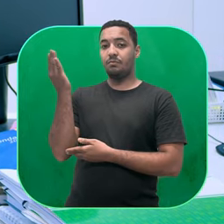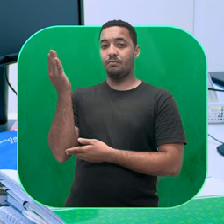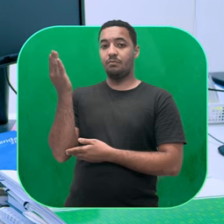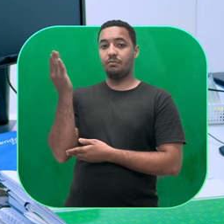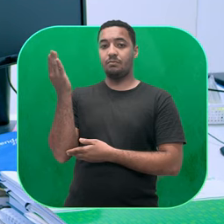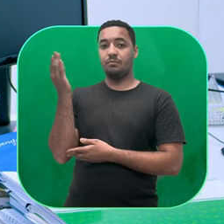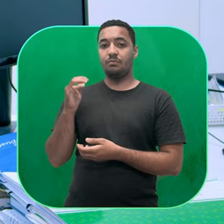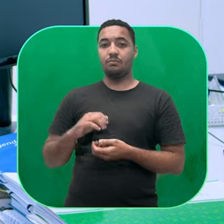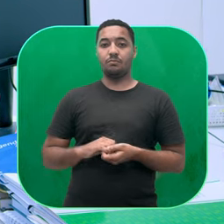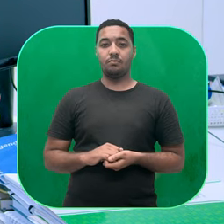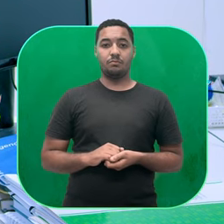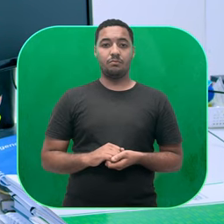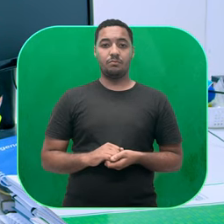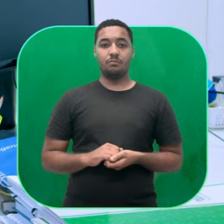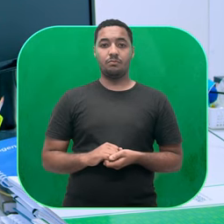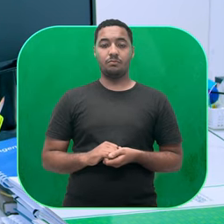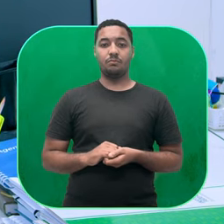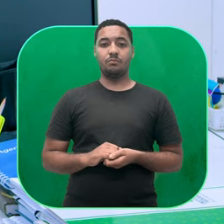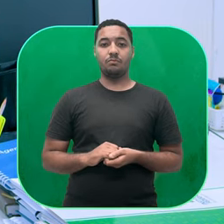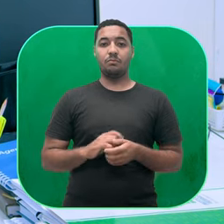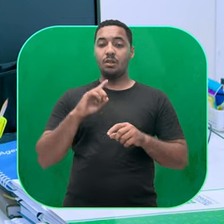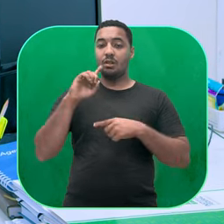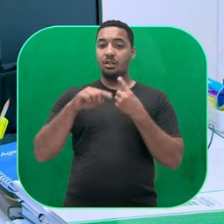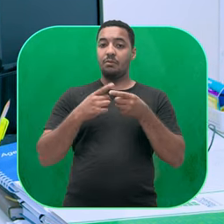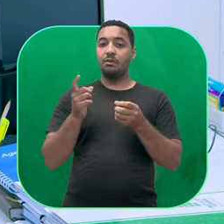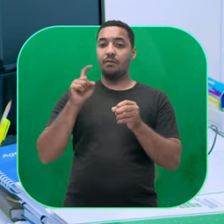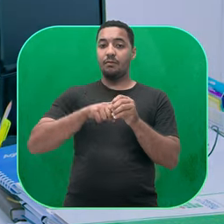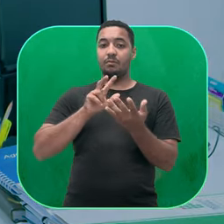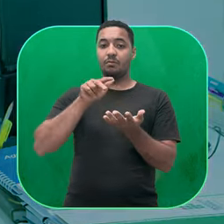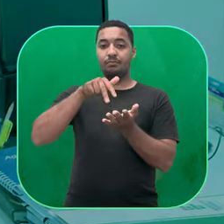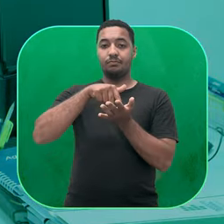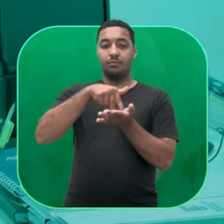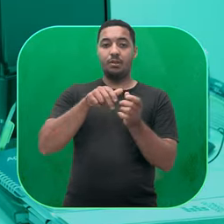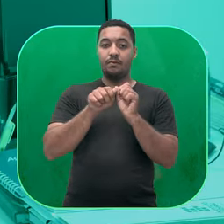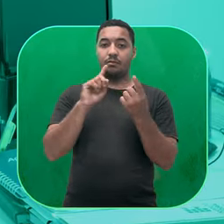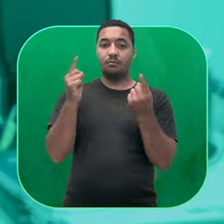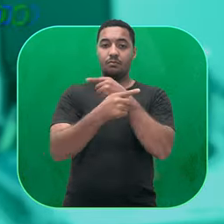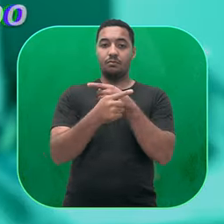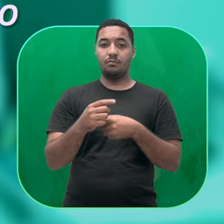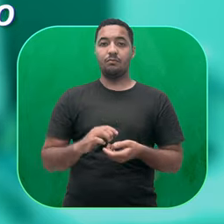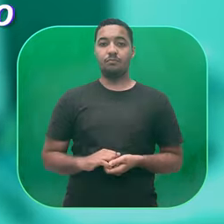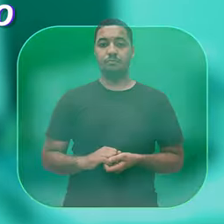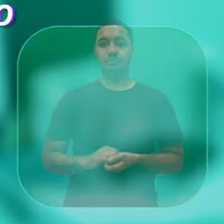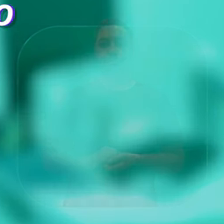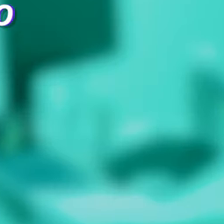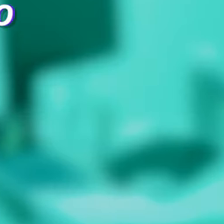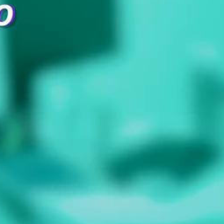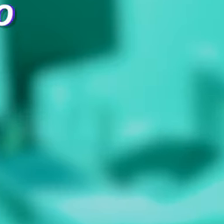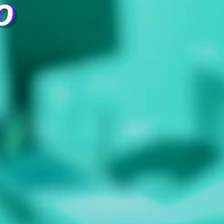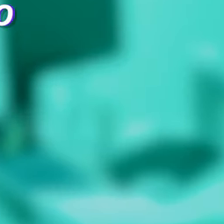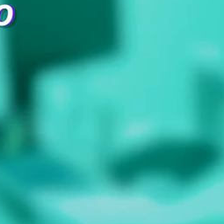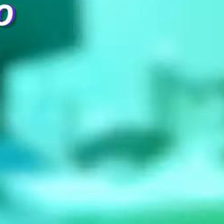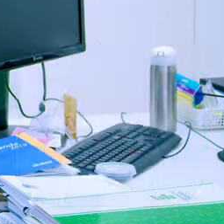flexionando o punho direito. Apoie sua mão esquerda sobre o dorso da sua mão direita e puxe na direção do seu corpo. Retorne os braços à posição inicial e